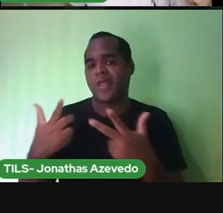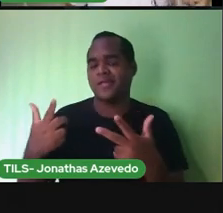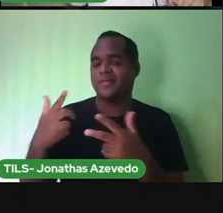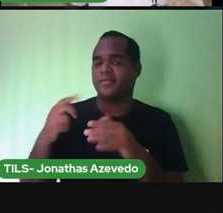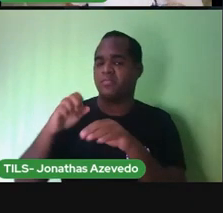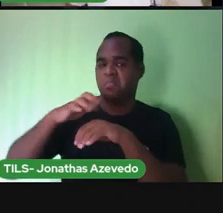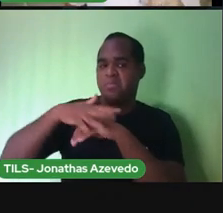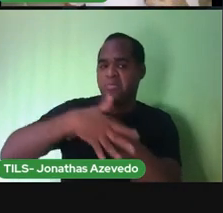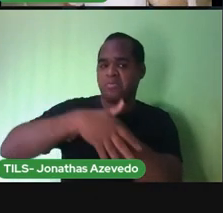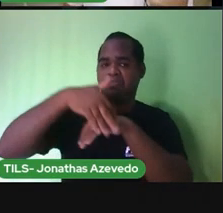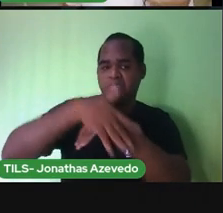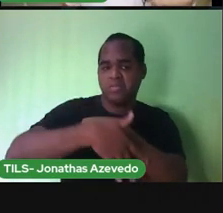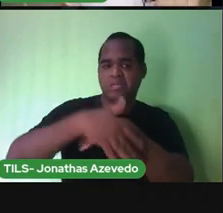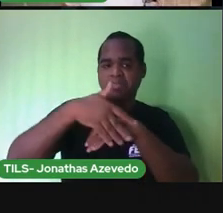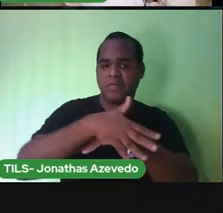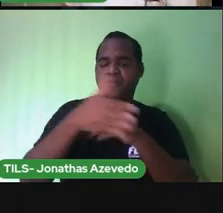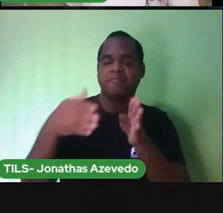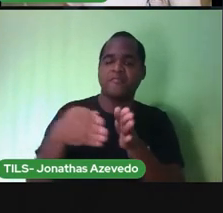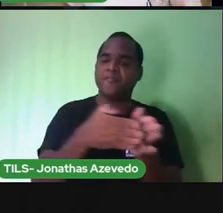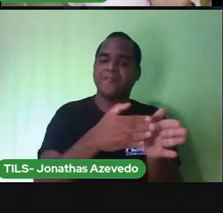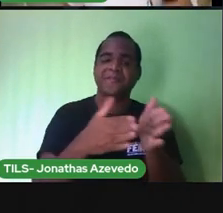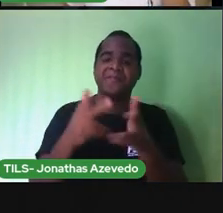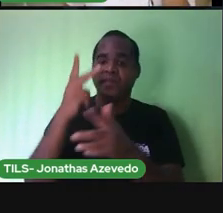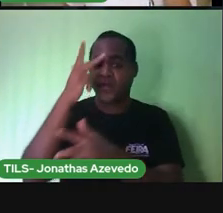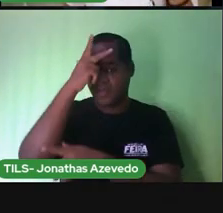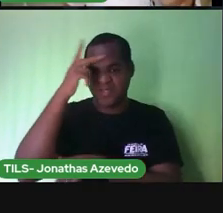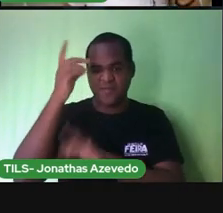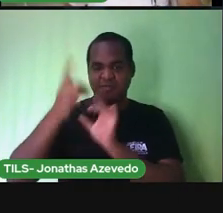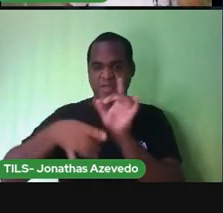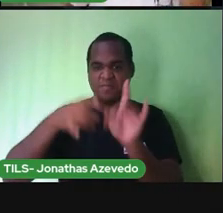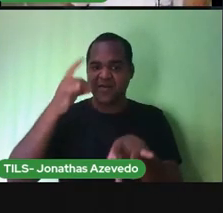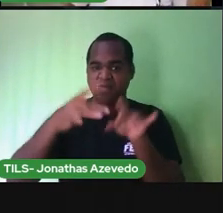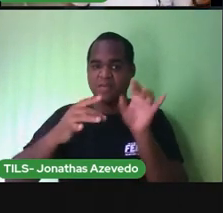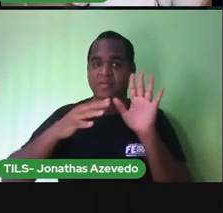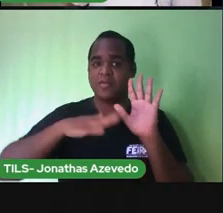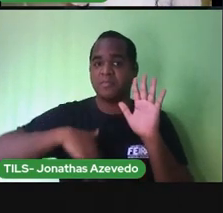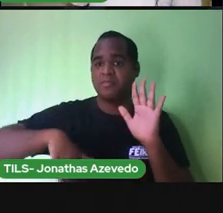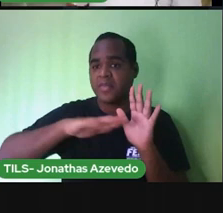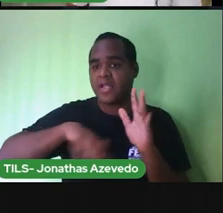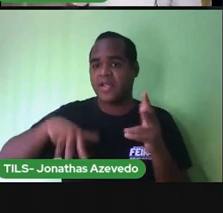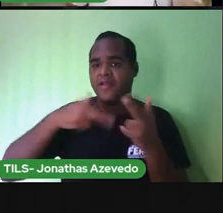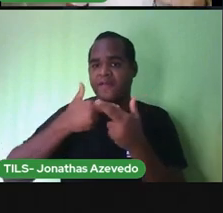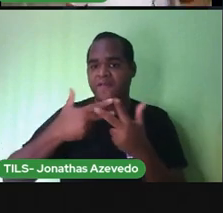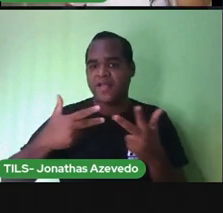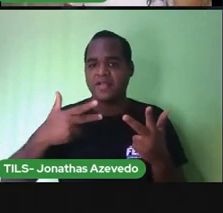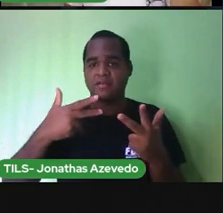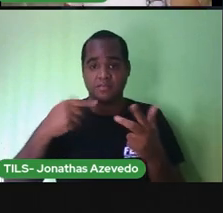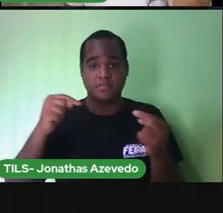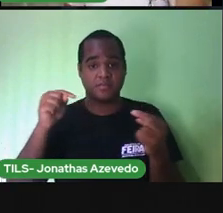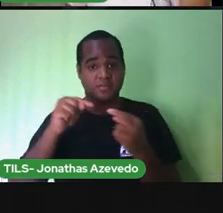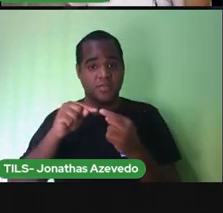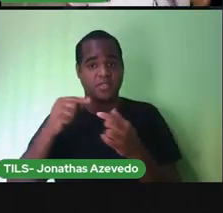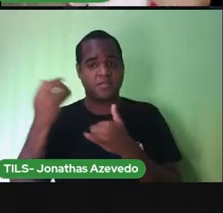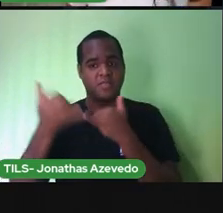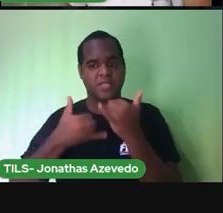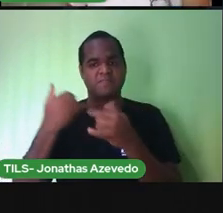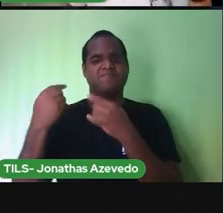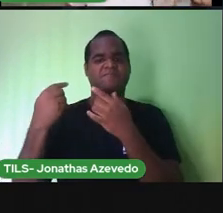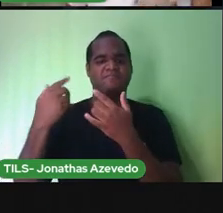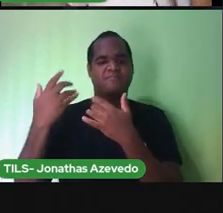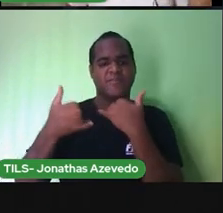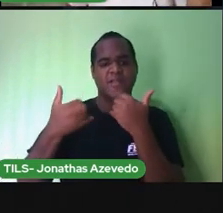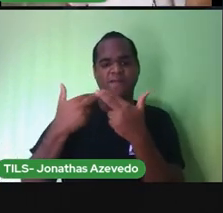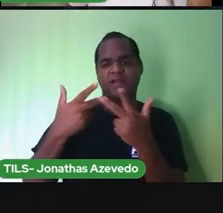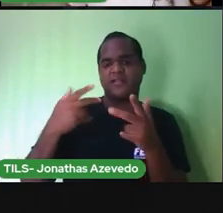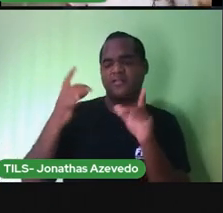rios as pessoas descartam na praia vão para a praia para se divertir e joga garrafa